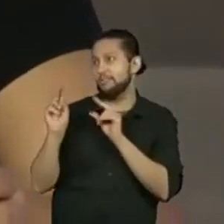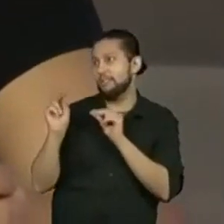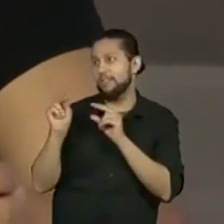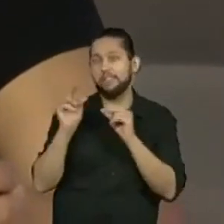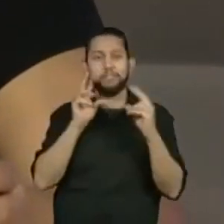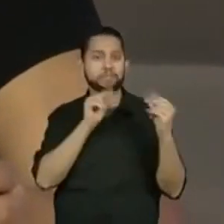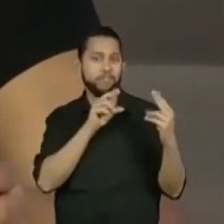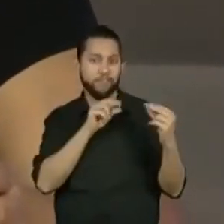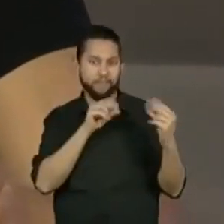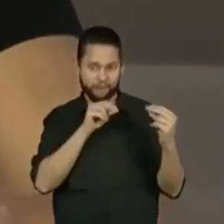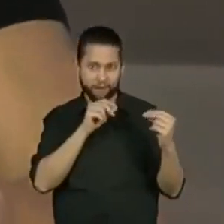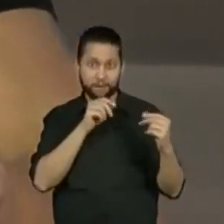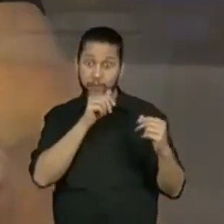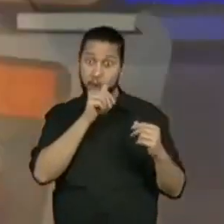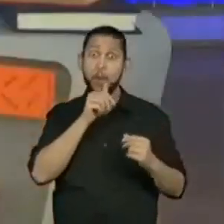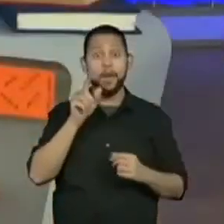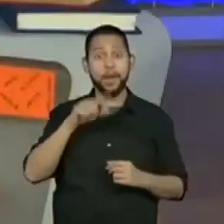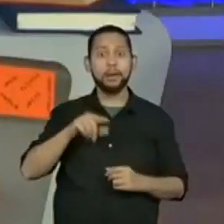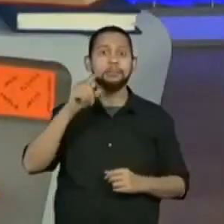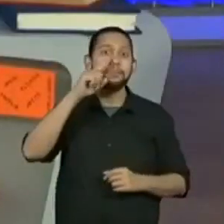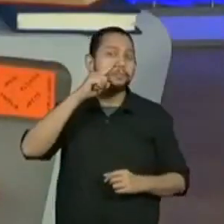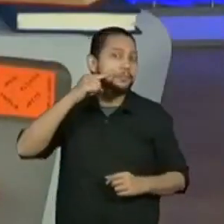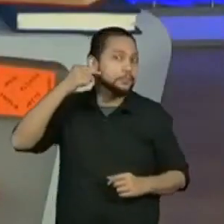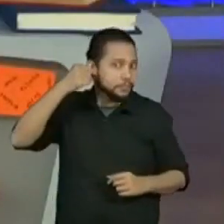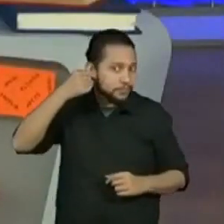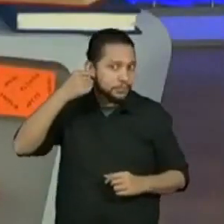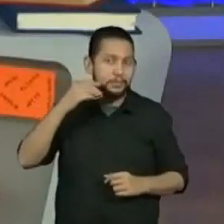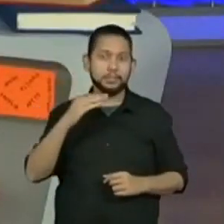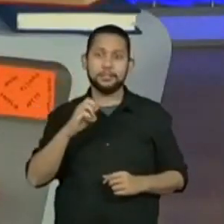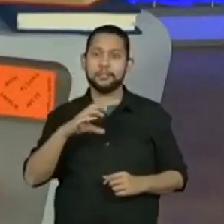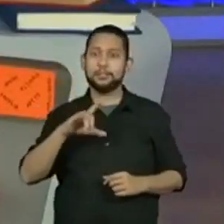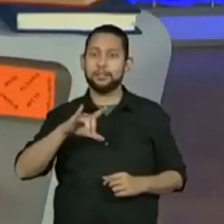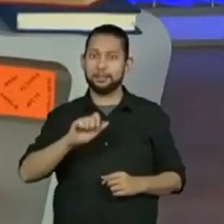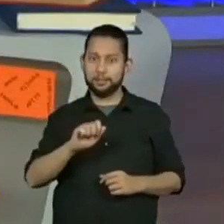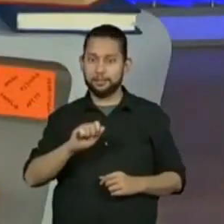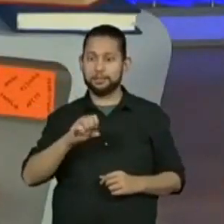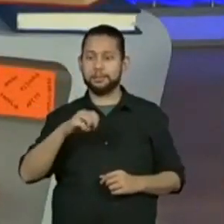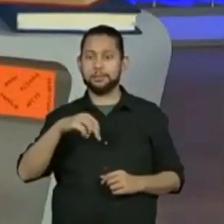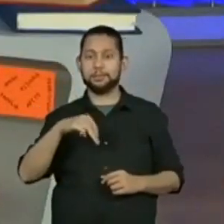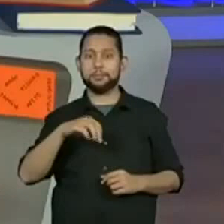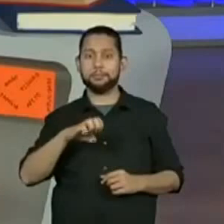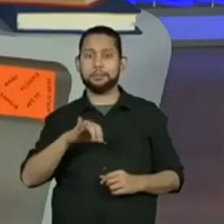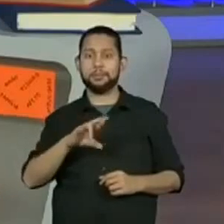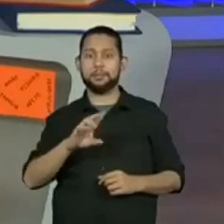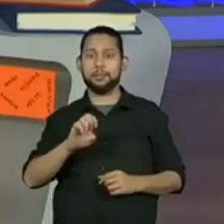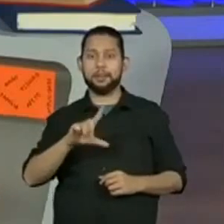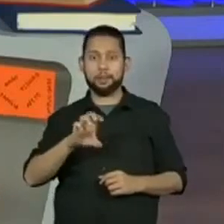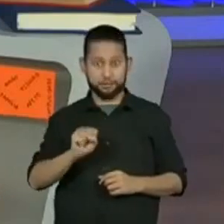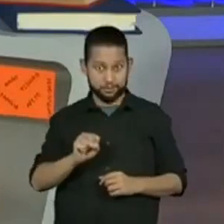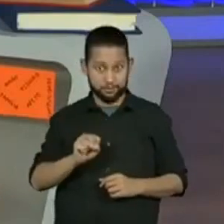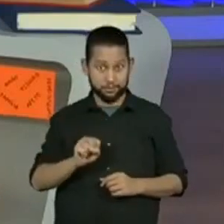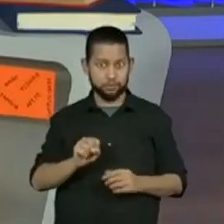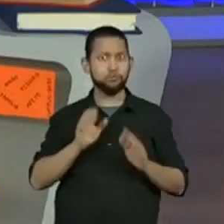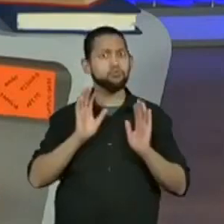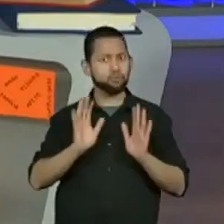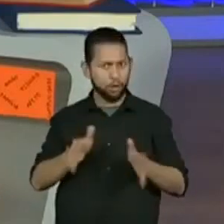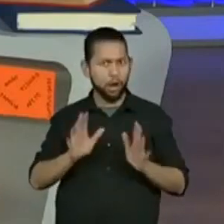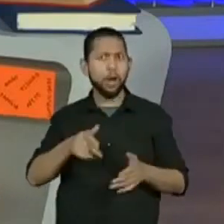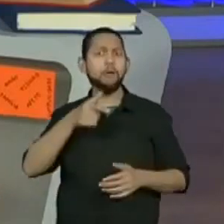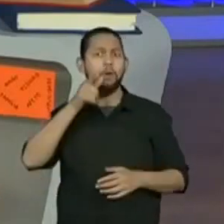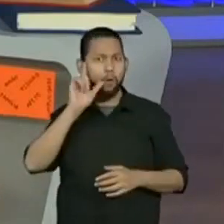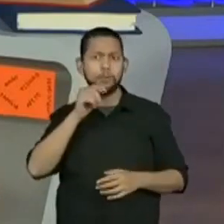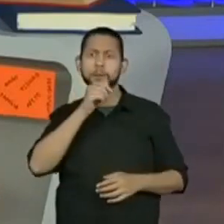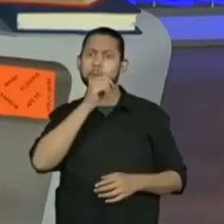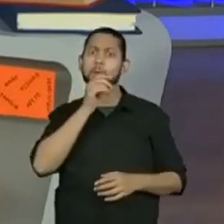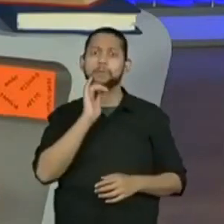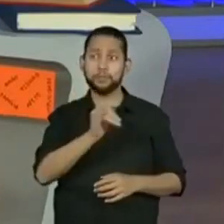Cecília Meireles. Aqui, a nossa amiguinha Cecília Meireles. Tudo isso tá com ponto, a gente já falou que